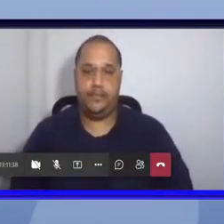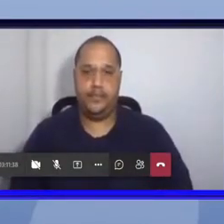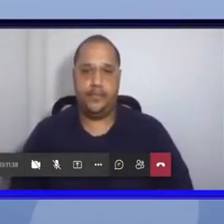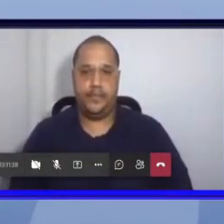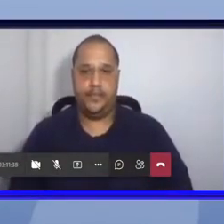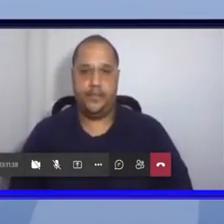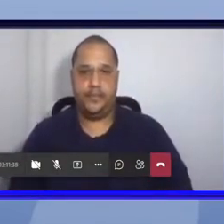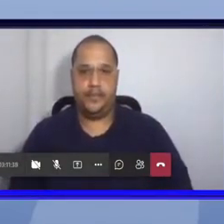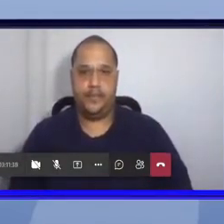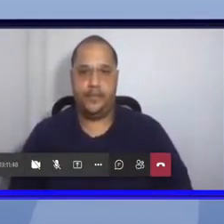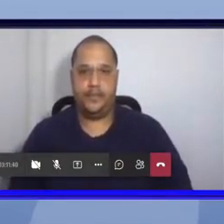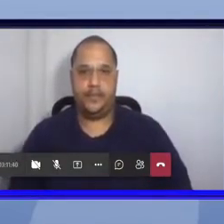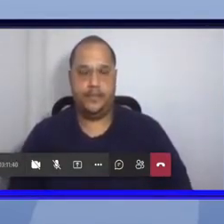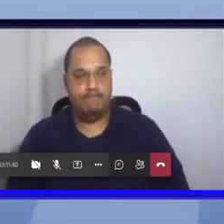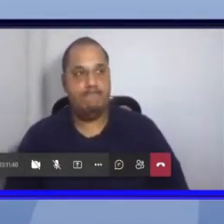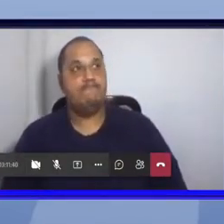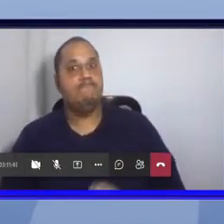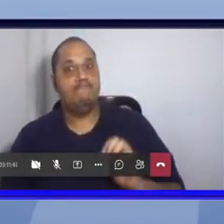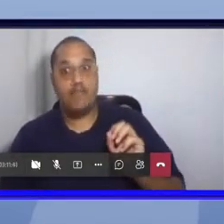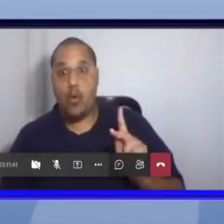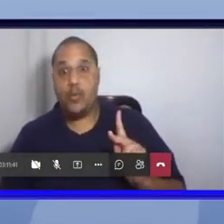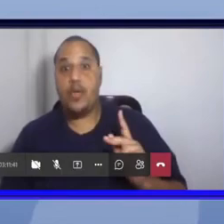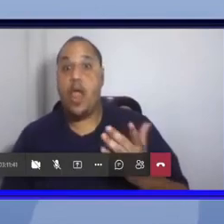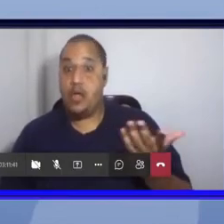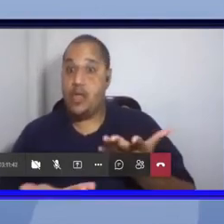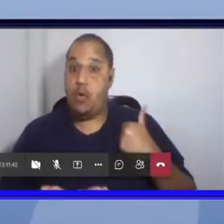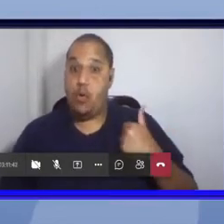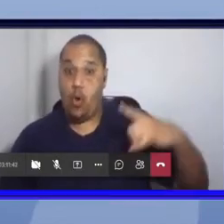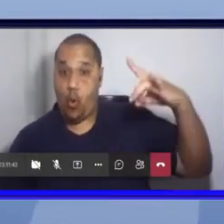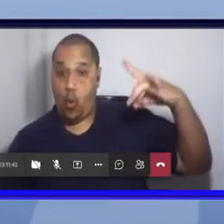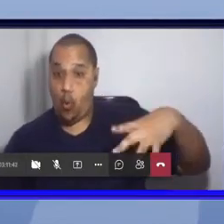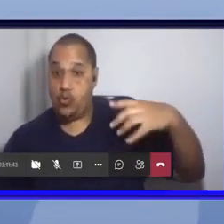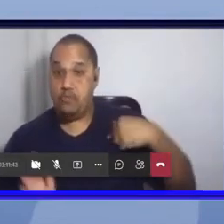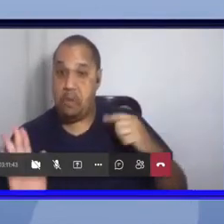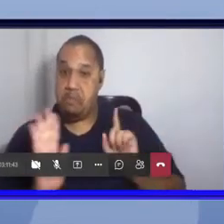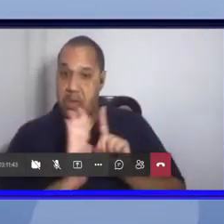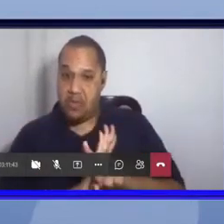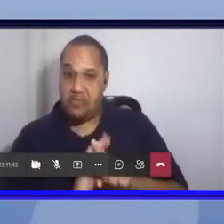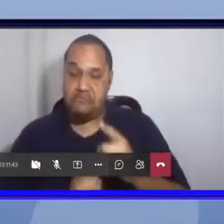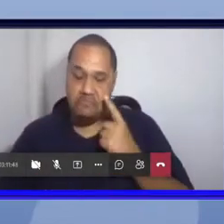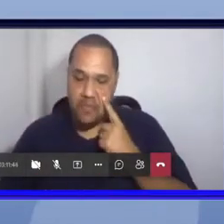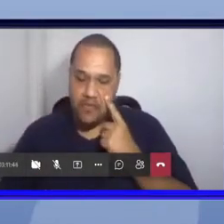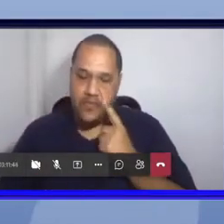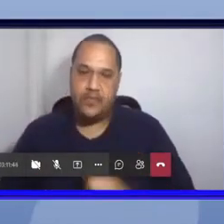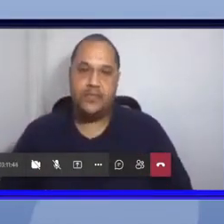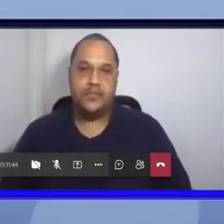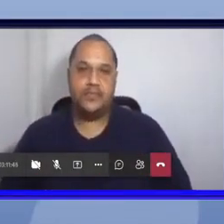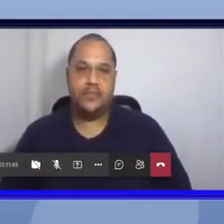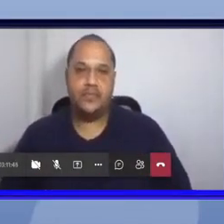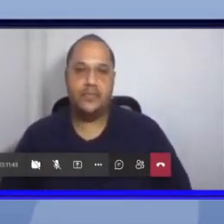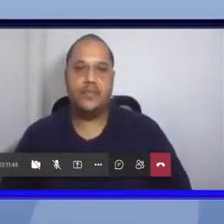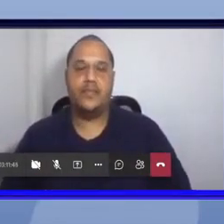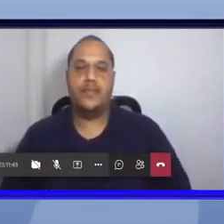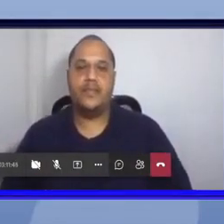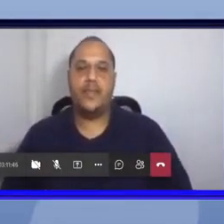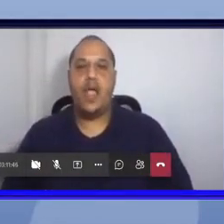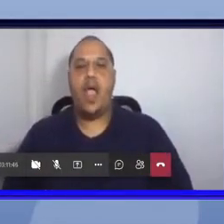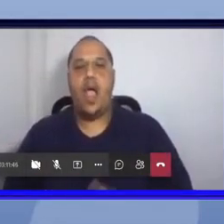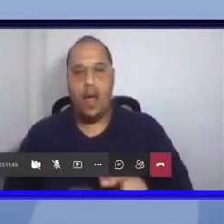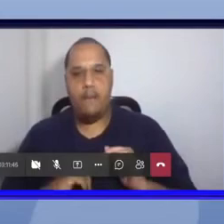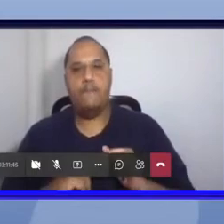então vamos para a última pergunta mesmo com a revisão pelos